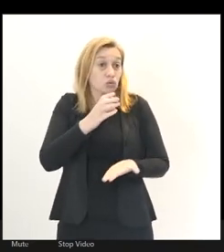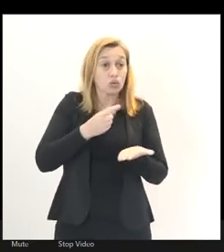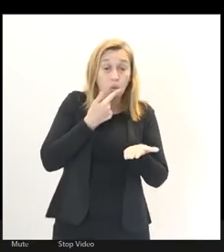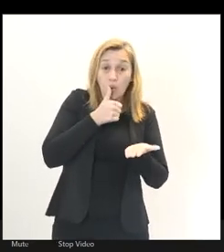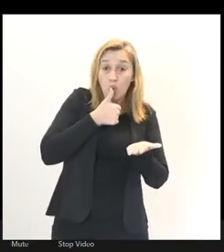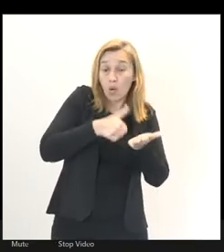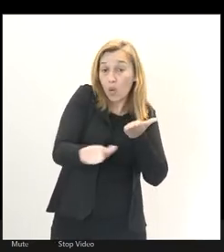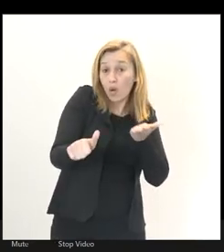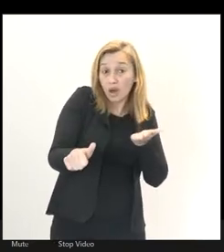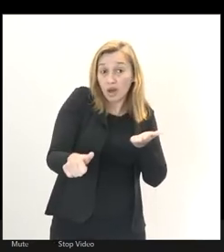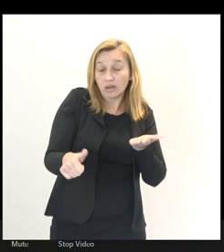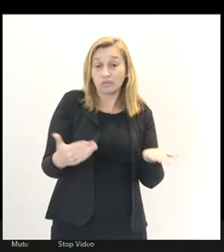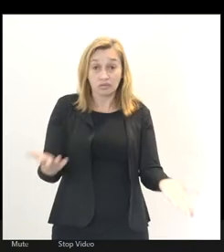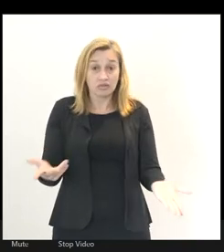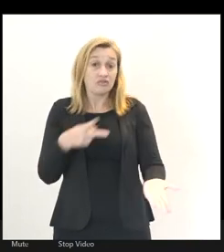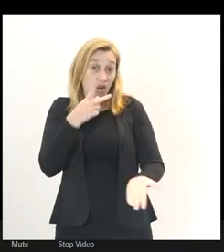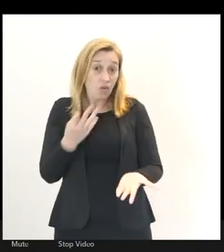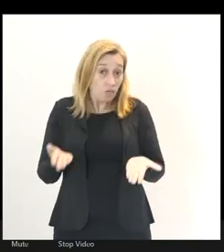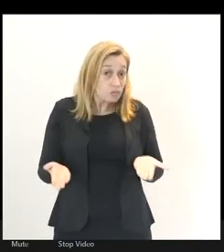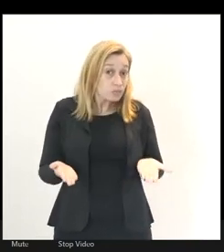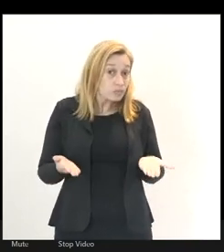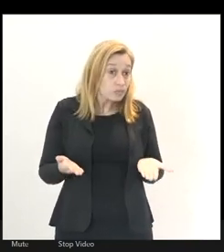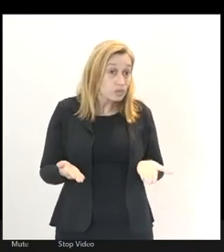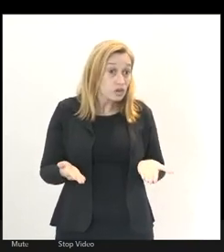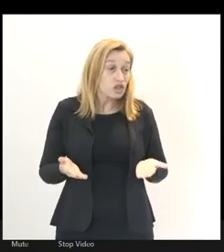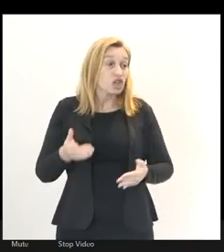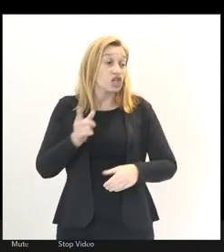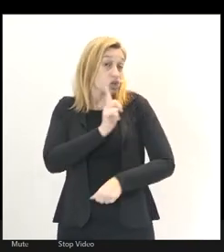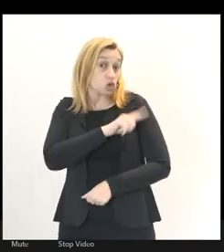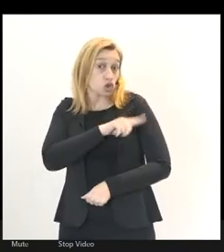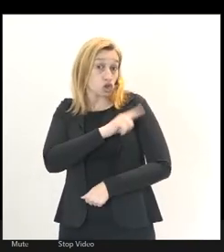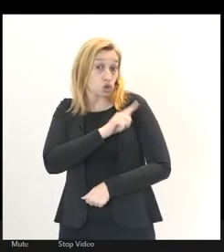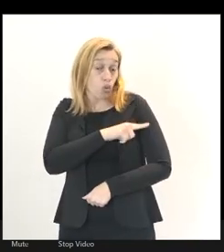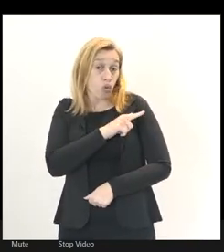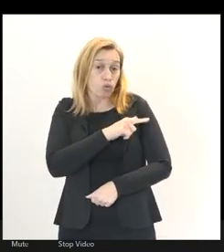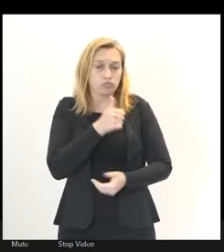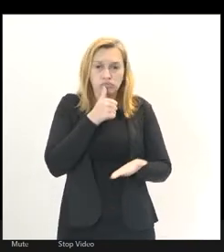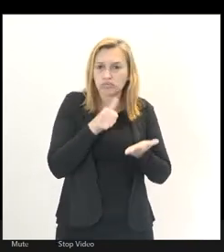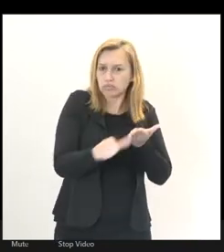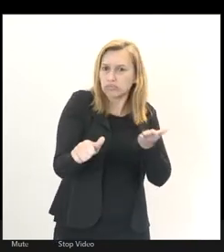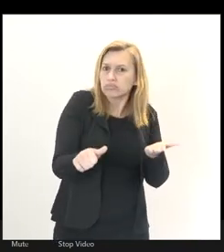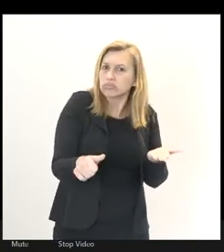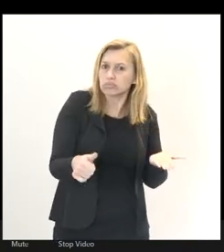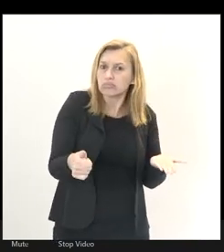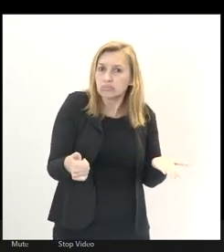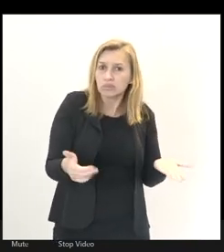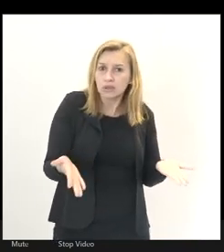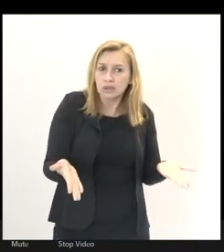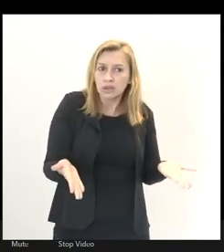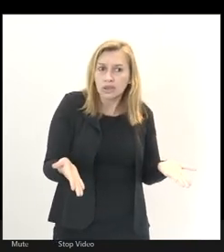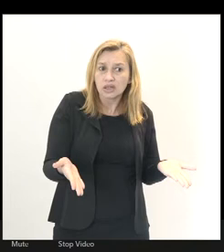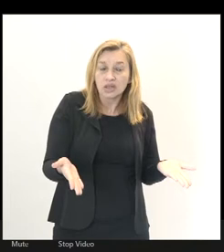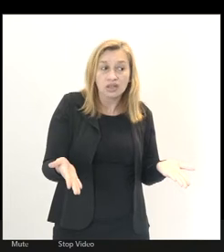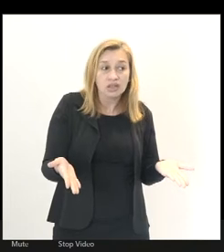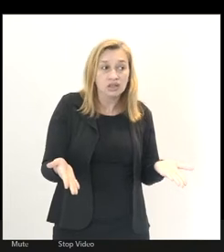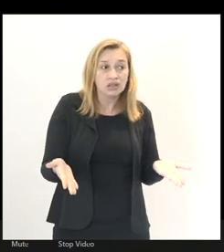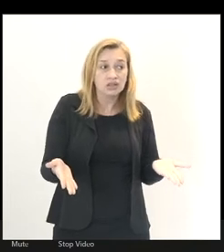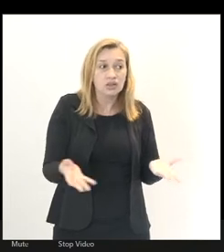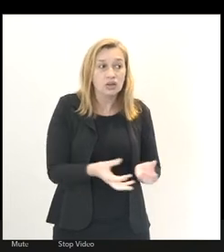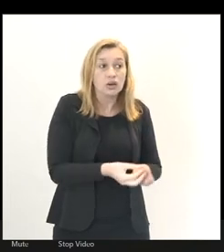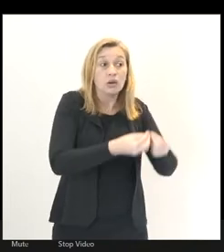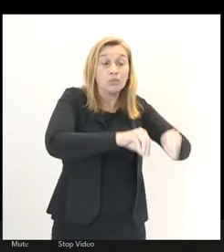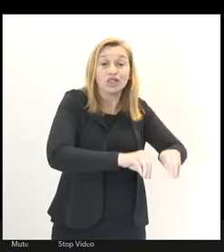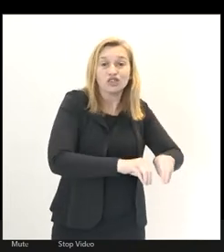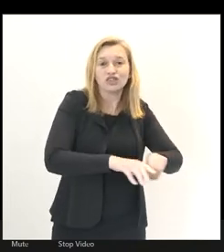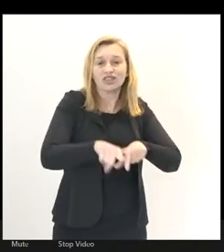muito bem disse que os gestores dos Correios estão sabotando o